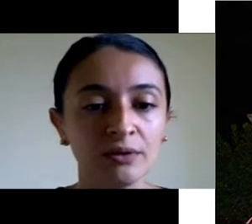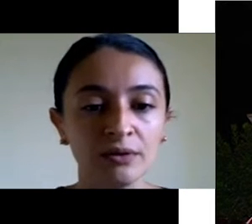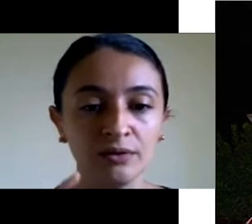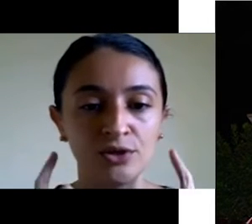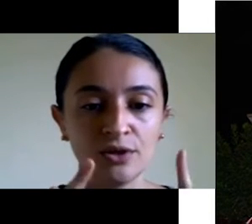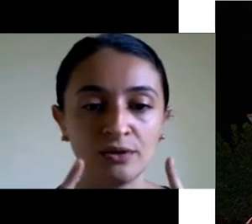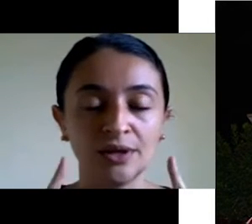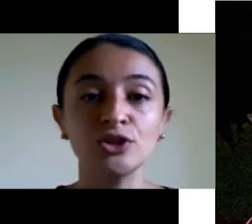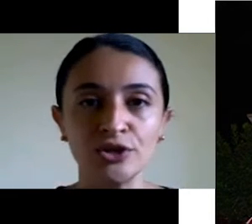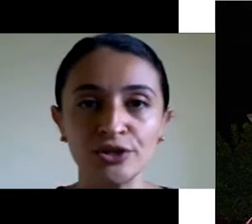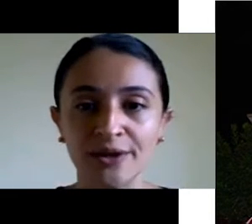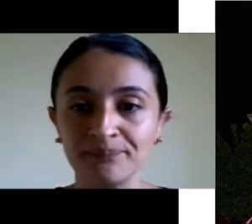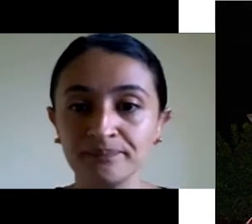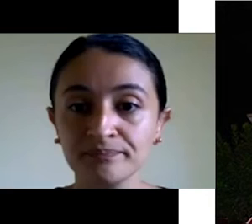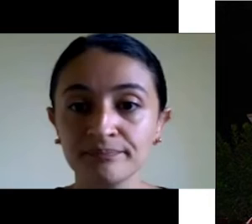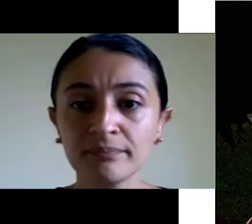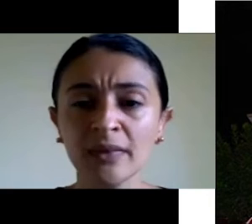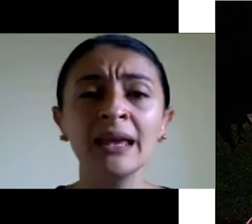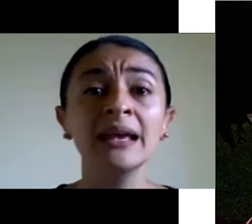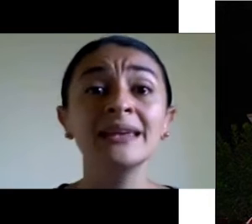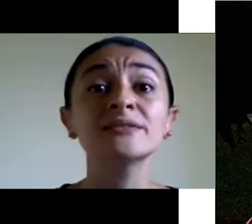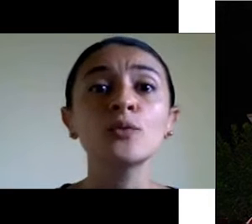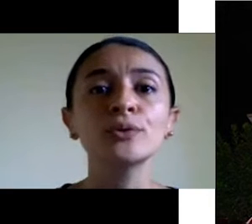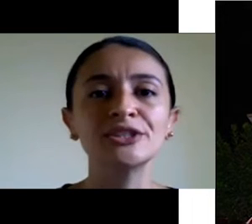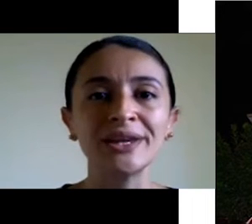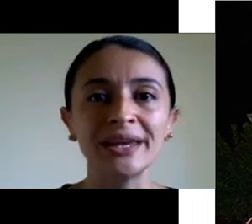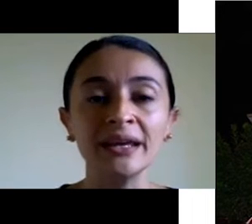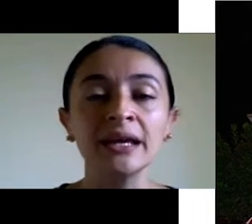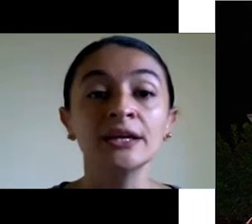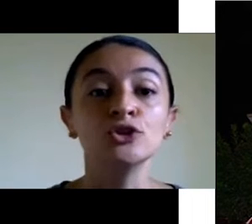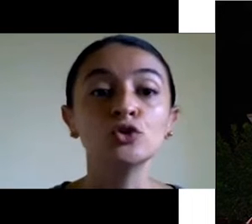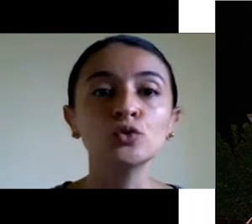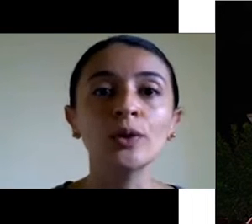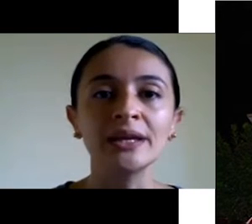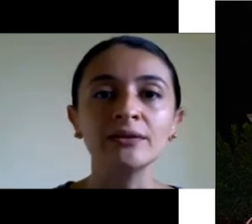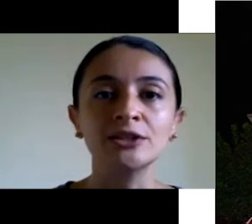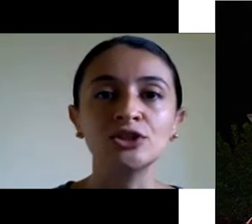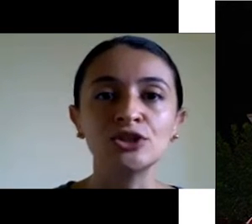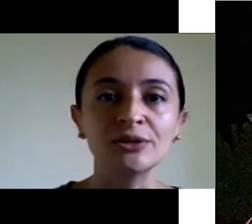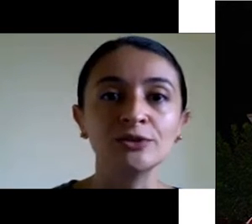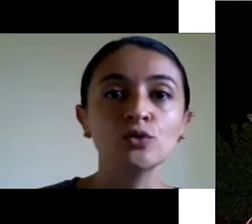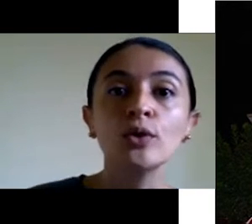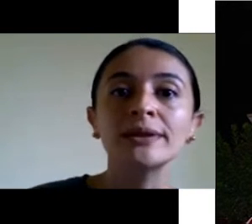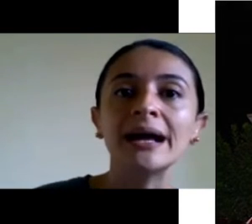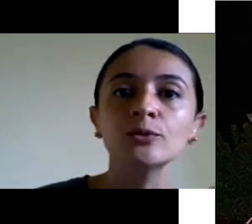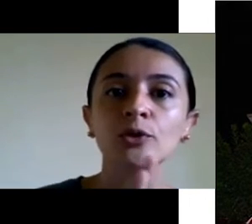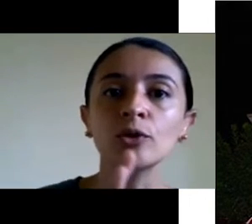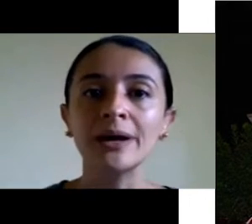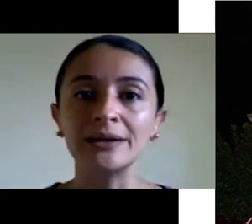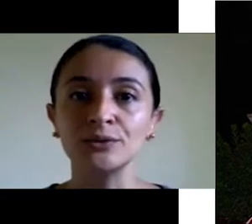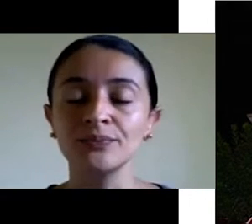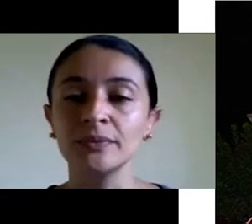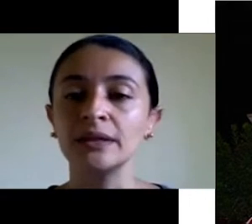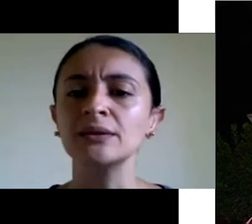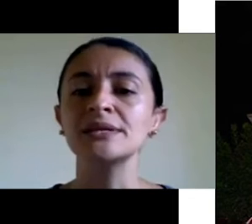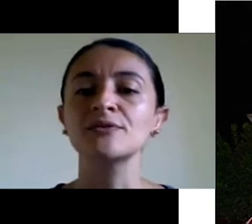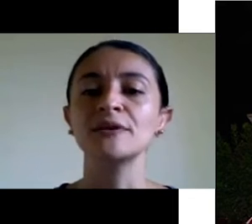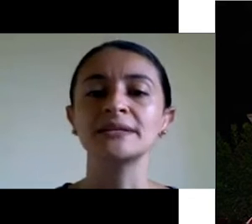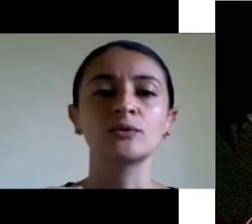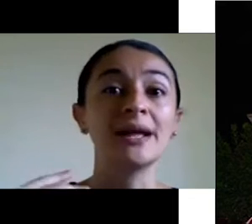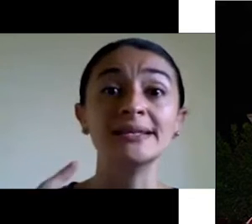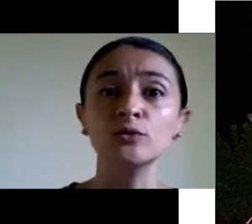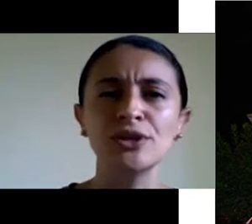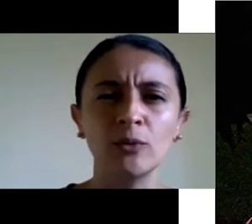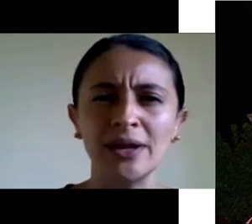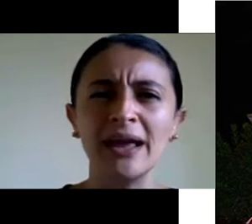dentista. E eles vão cuidar de quê? De tudo aquilo que a gente chama de um cuidado prolongado. Então, eles